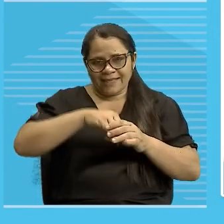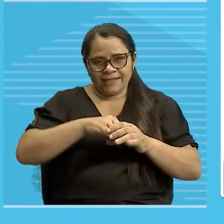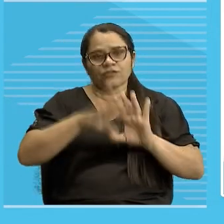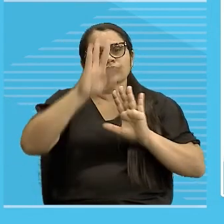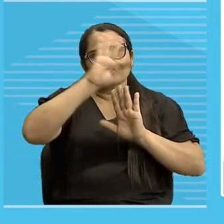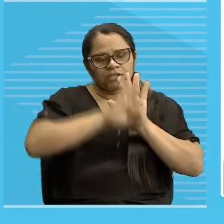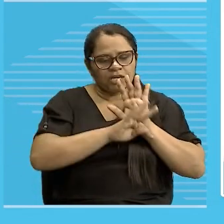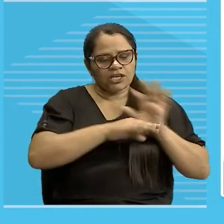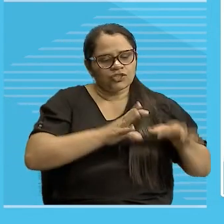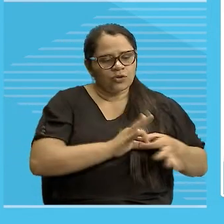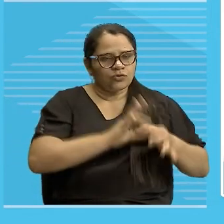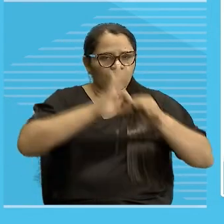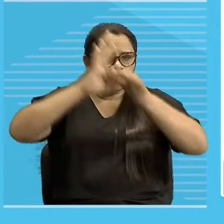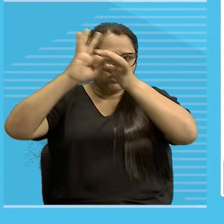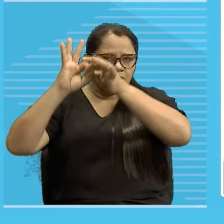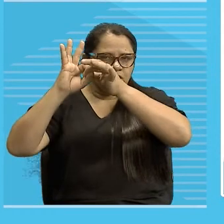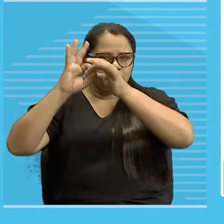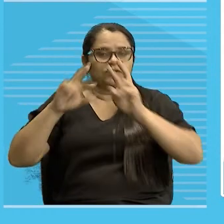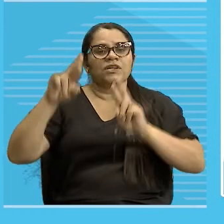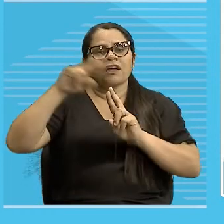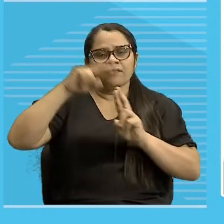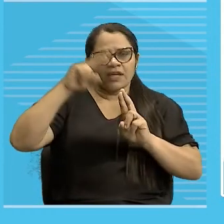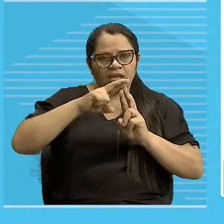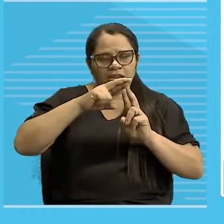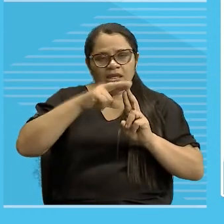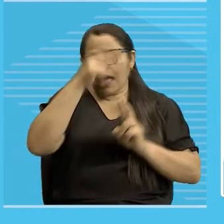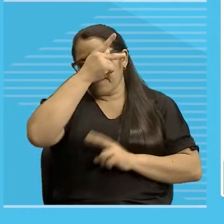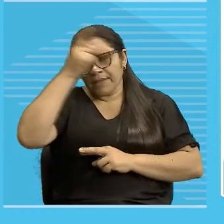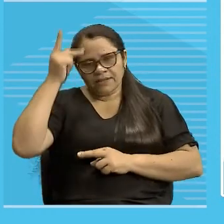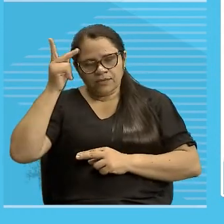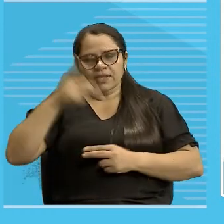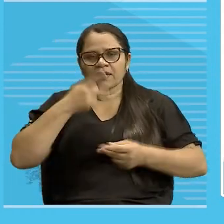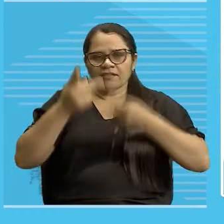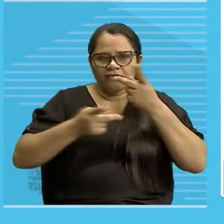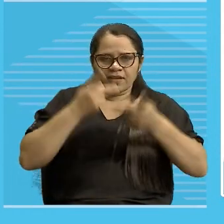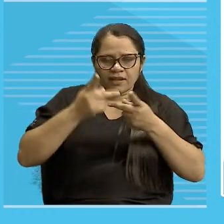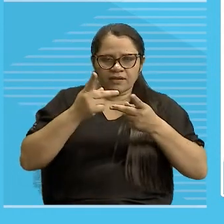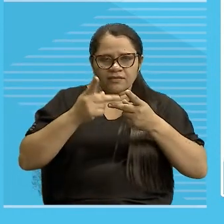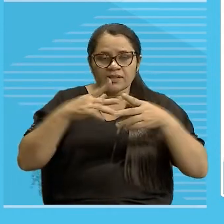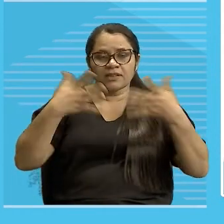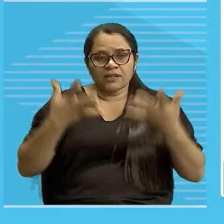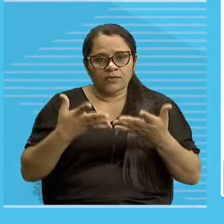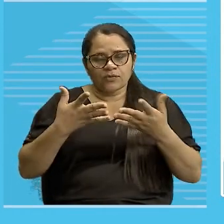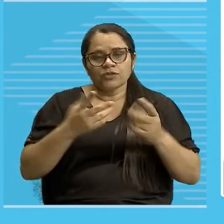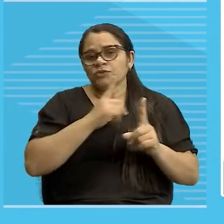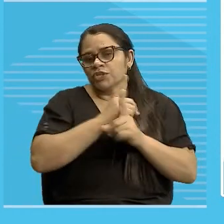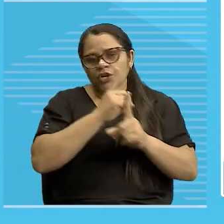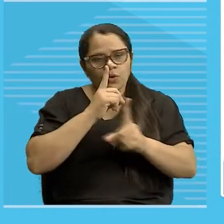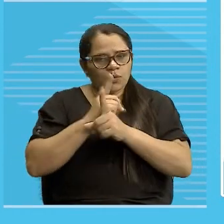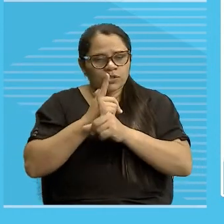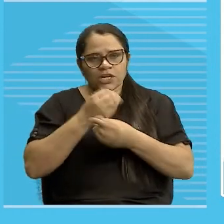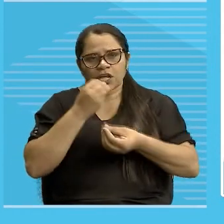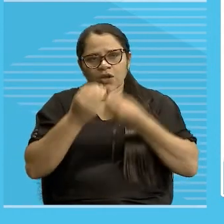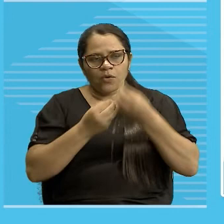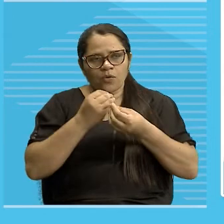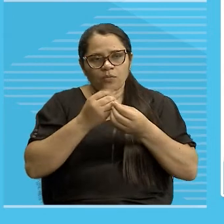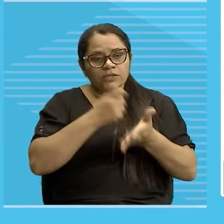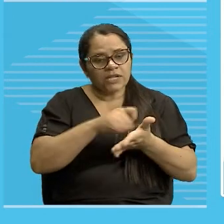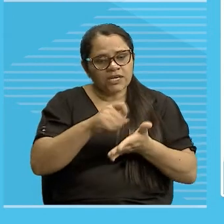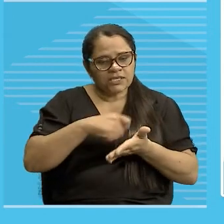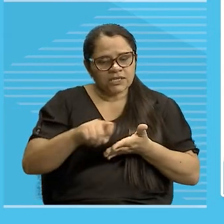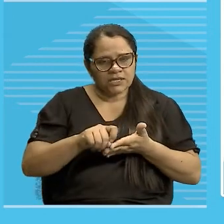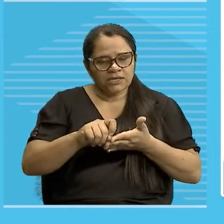situacional, se refere ao interlocutor que você não encontra aí dentro do que está escrito, tá entendendo? então, essa referência que está